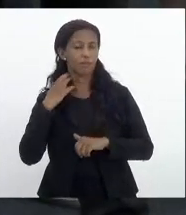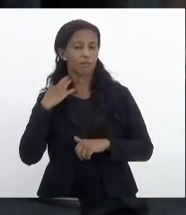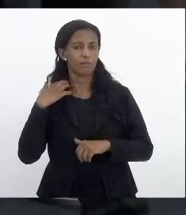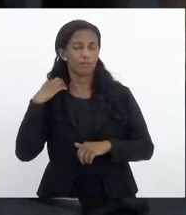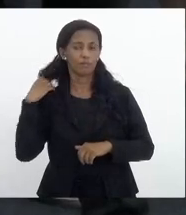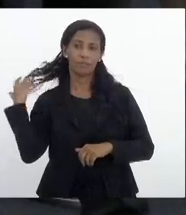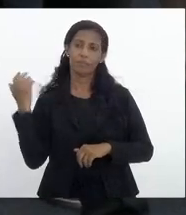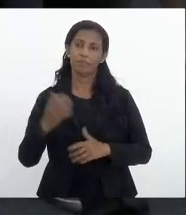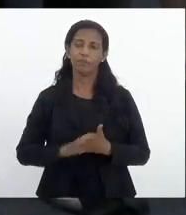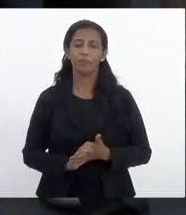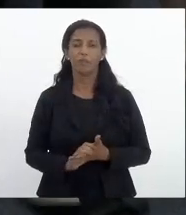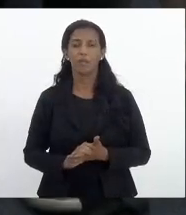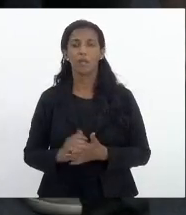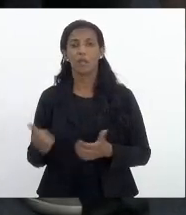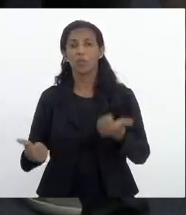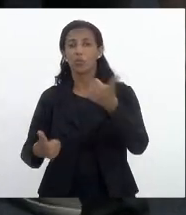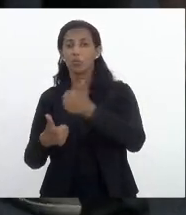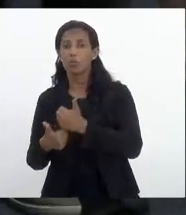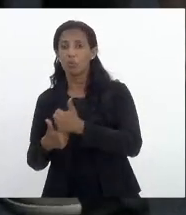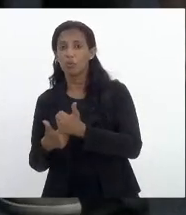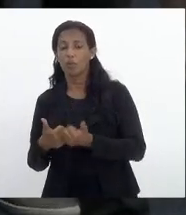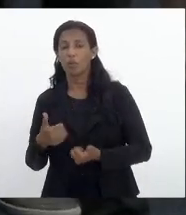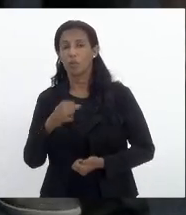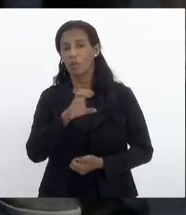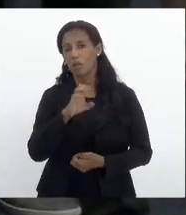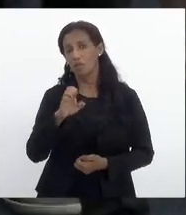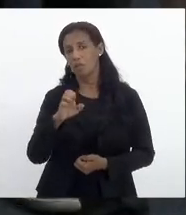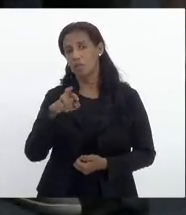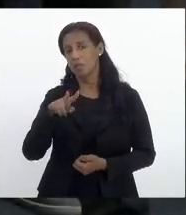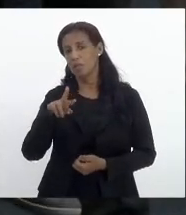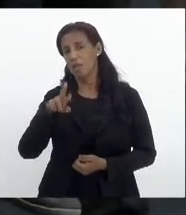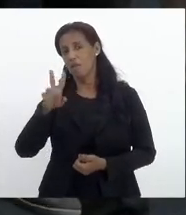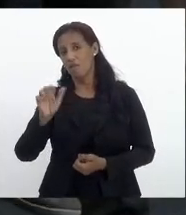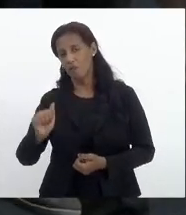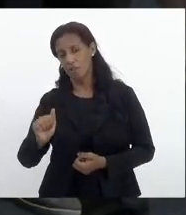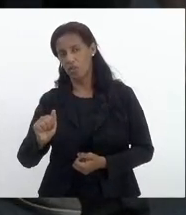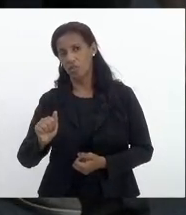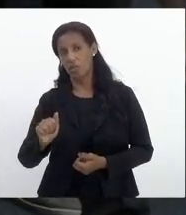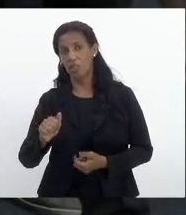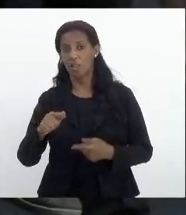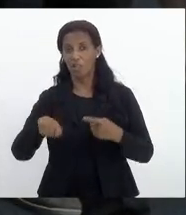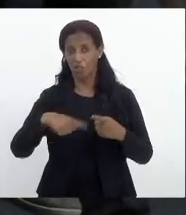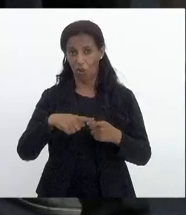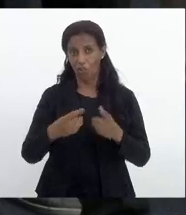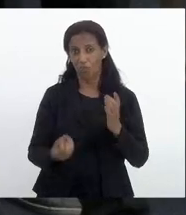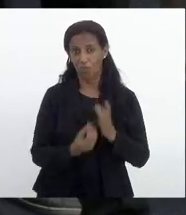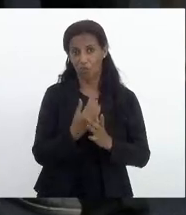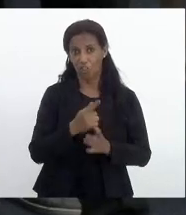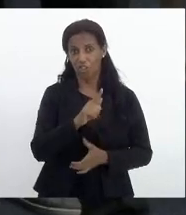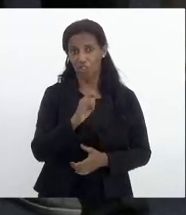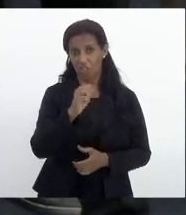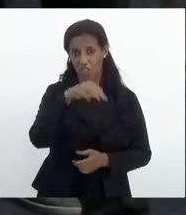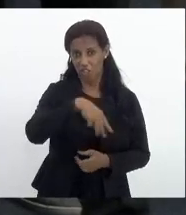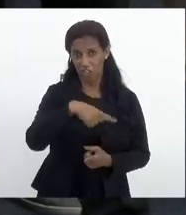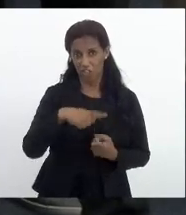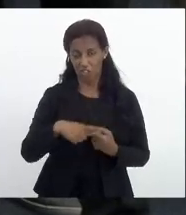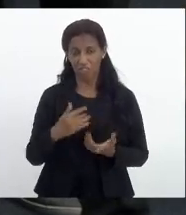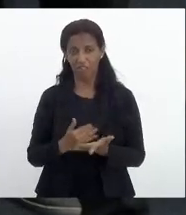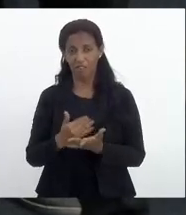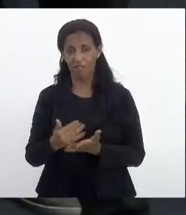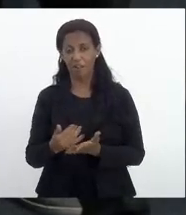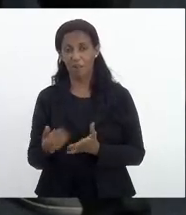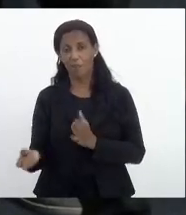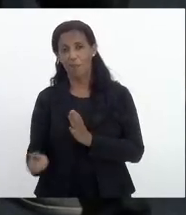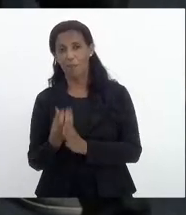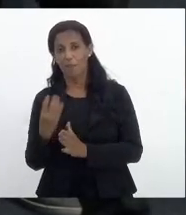as nossas cervejas artesanais nós produzimos gin nós temos o início da